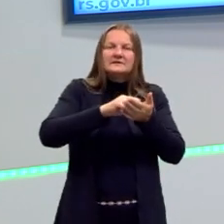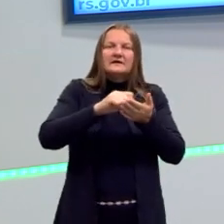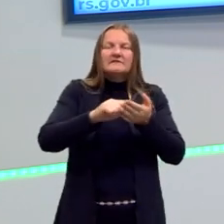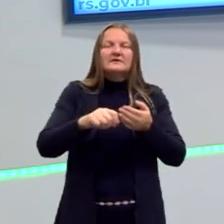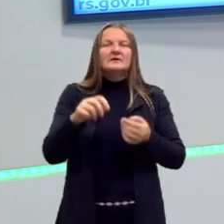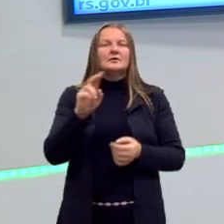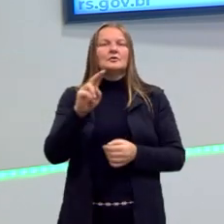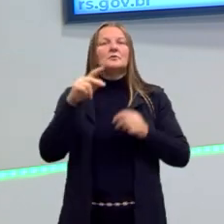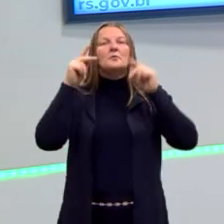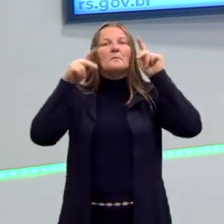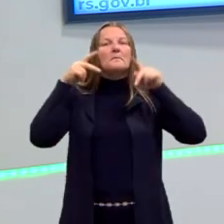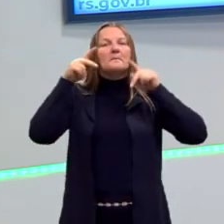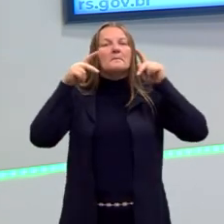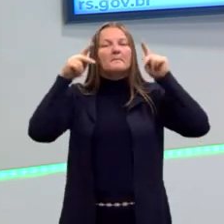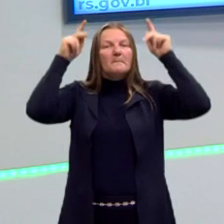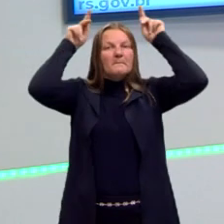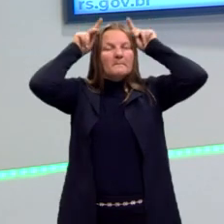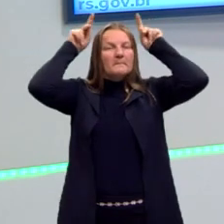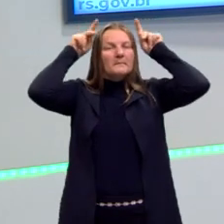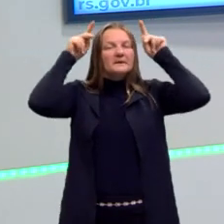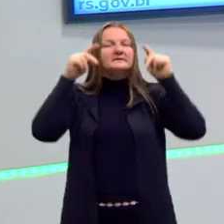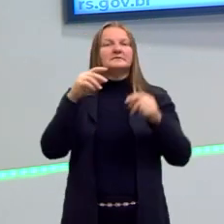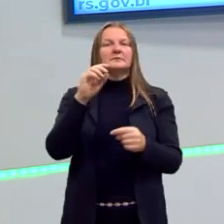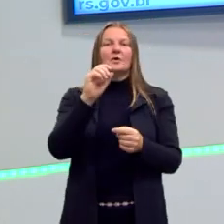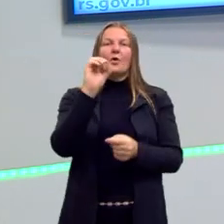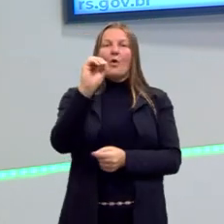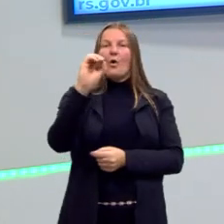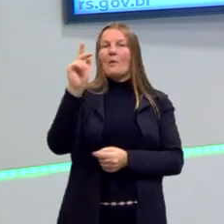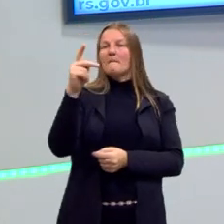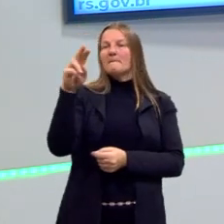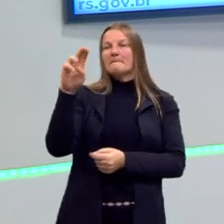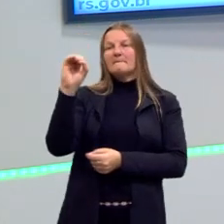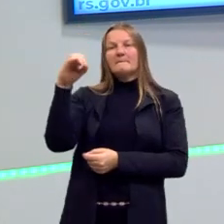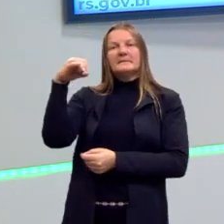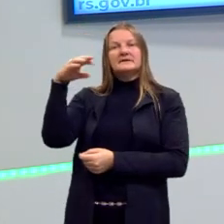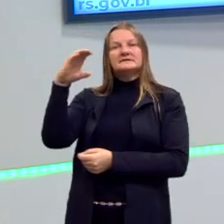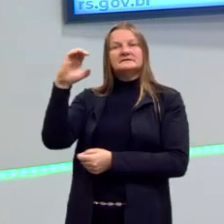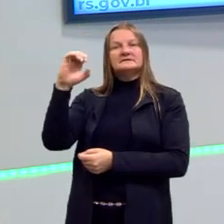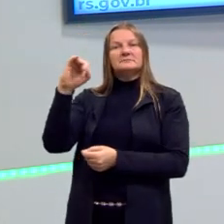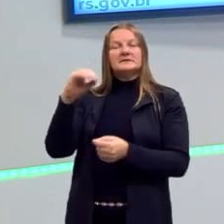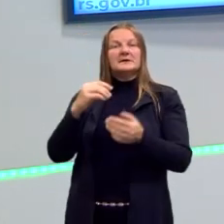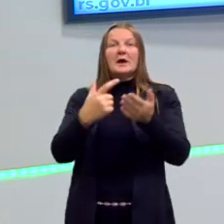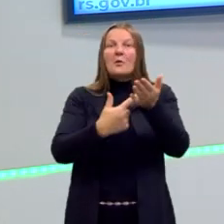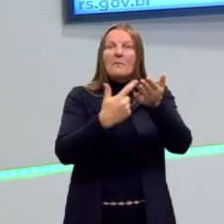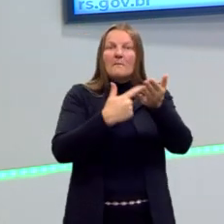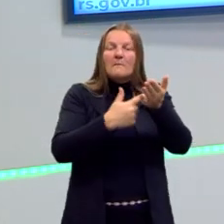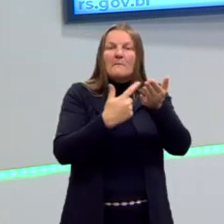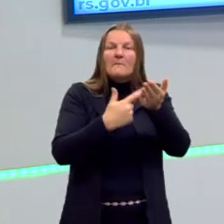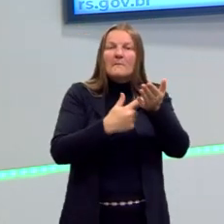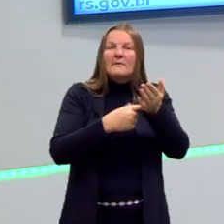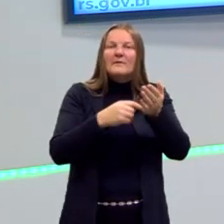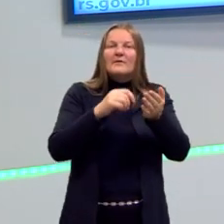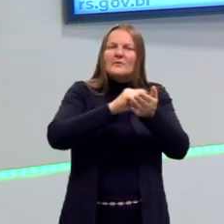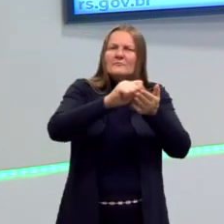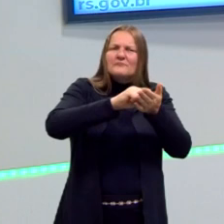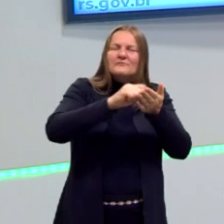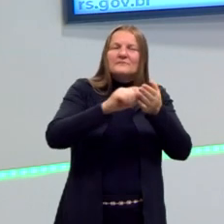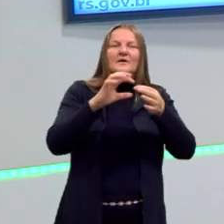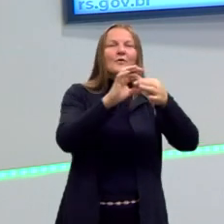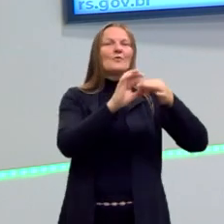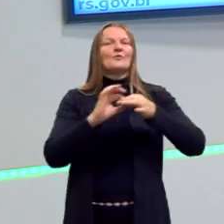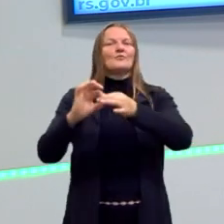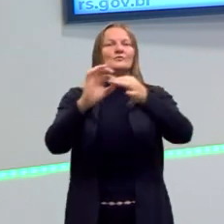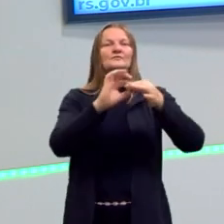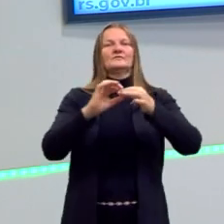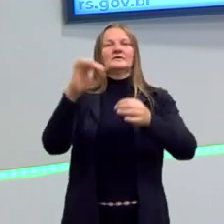Príncipe. Do que ele trata o Príncipe? O Príncipe seria um manual para a família Médici unificar